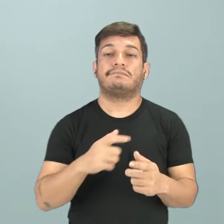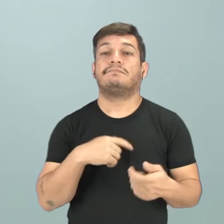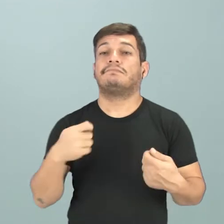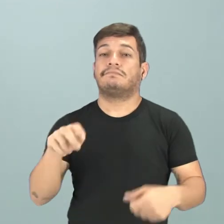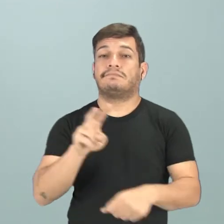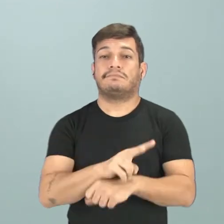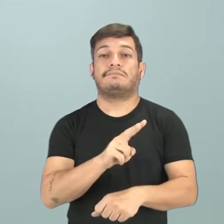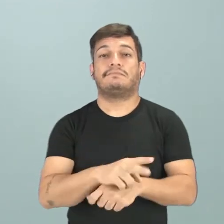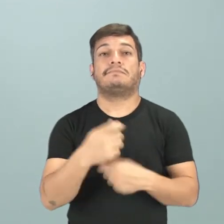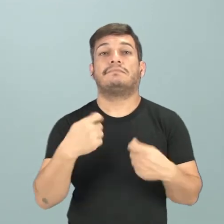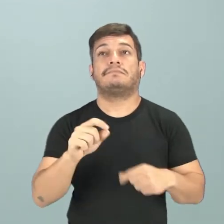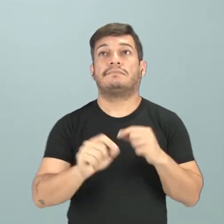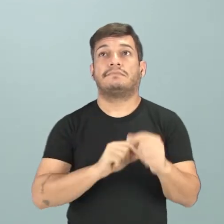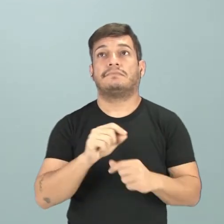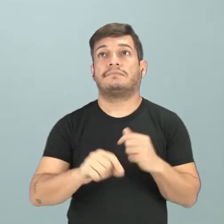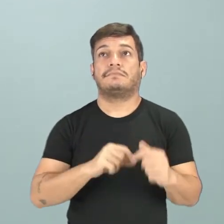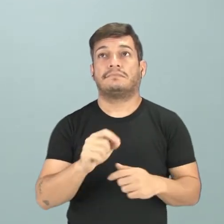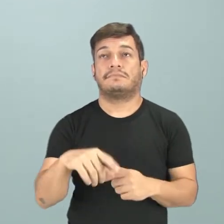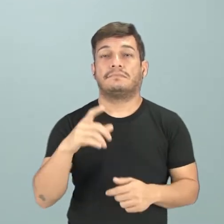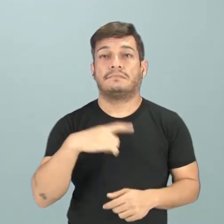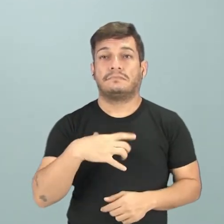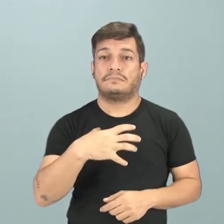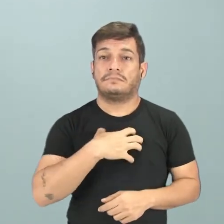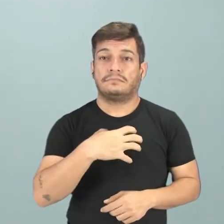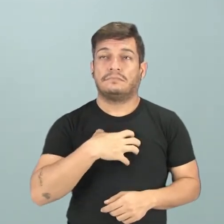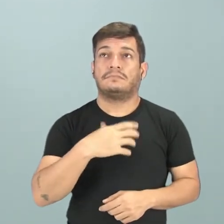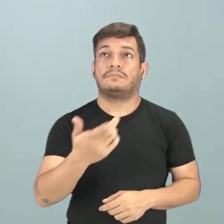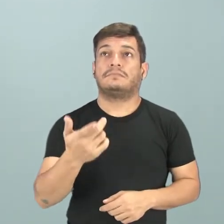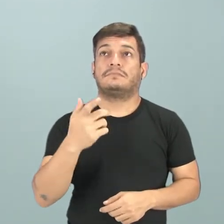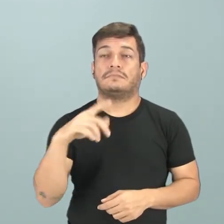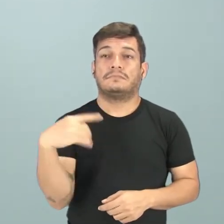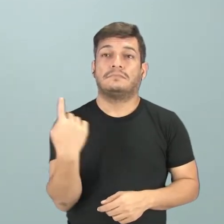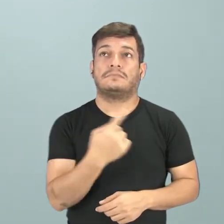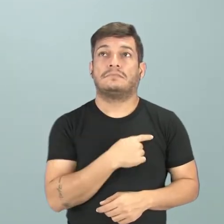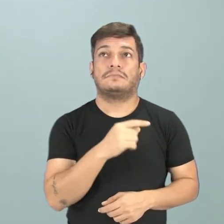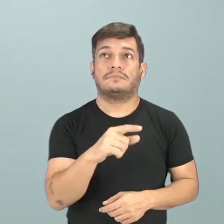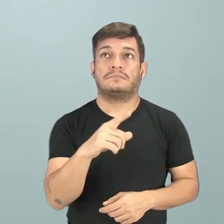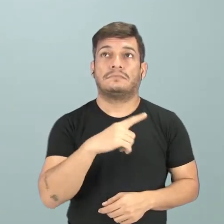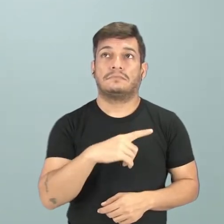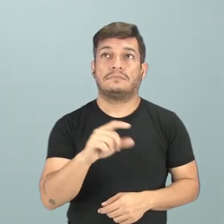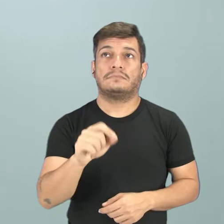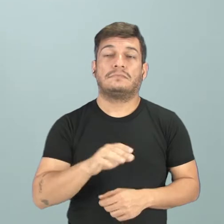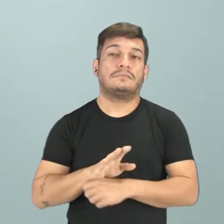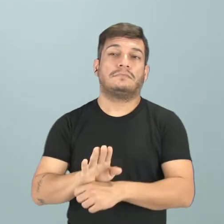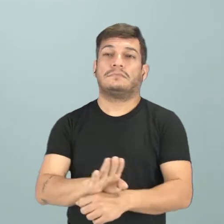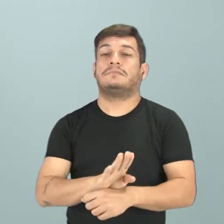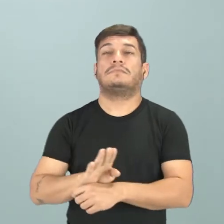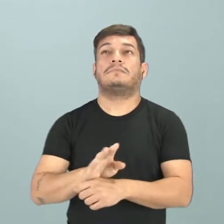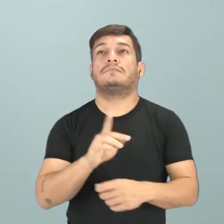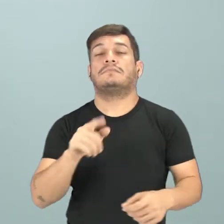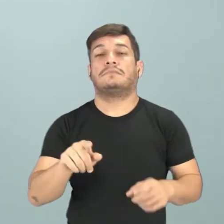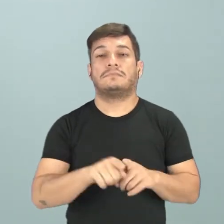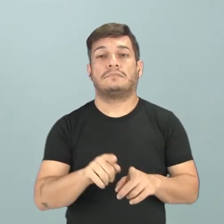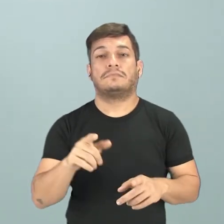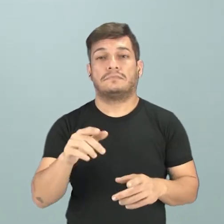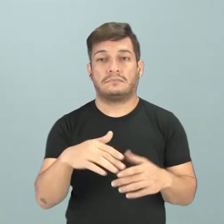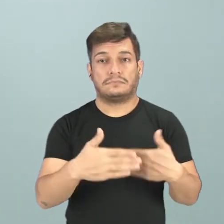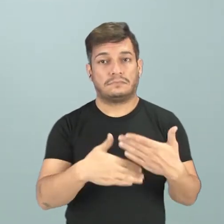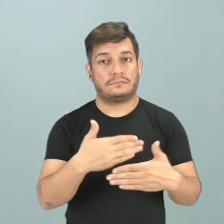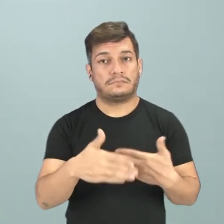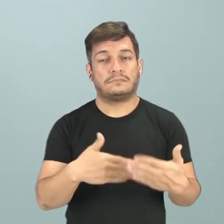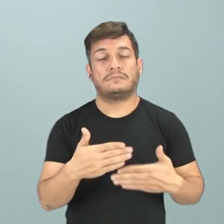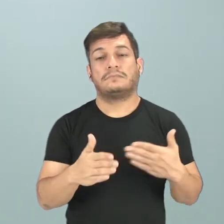preservado, ele precisa de atitudes nossas que venham a contribuir justamente com esse